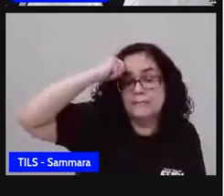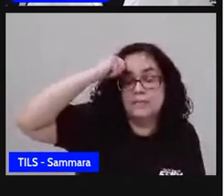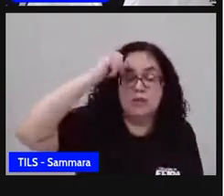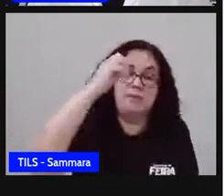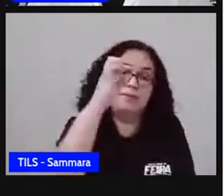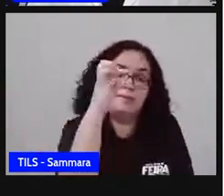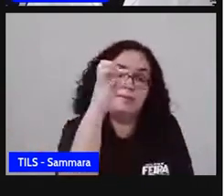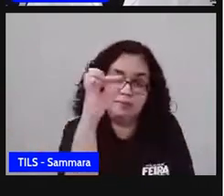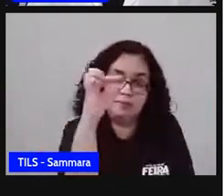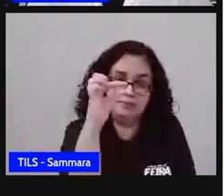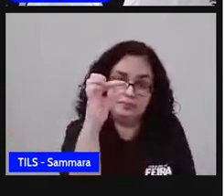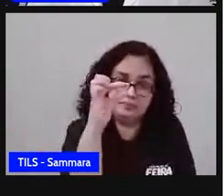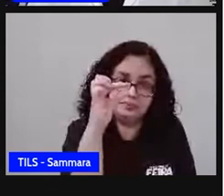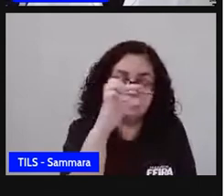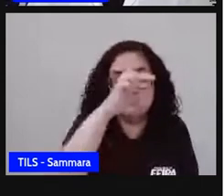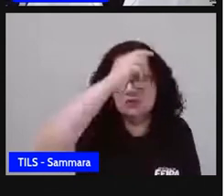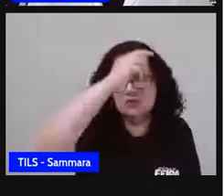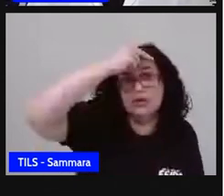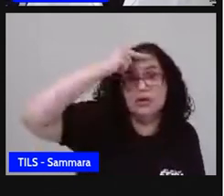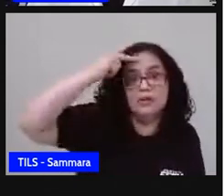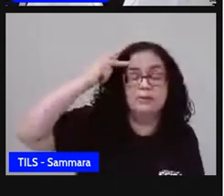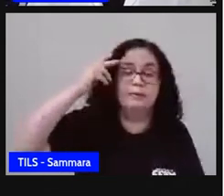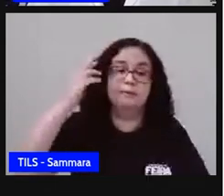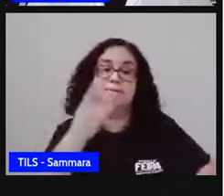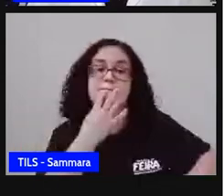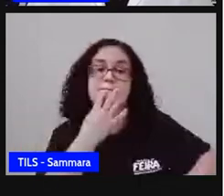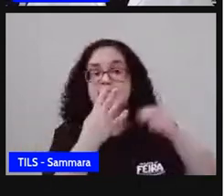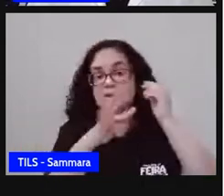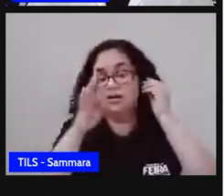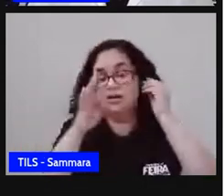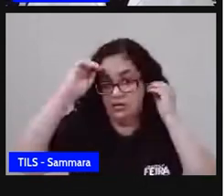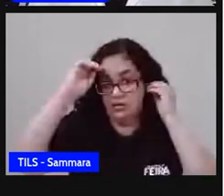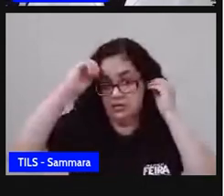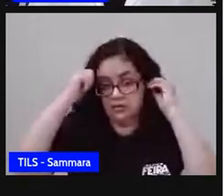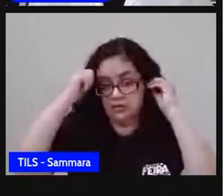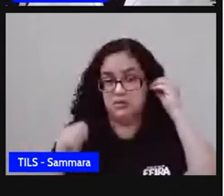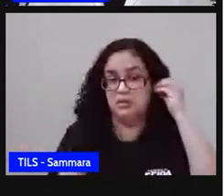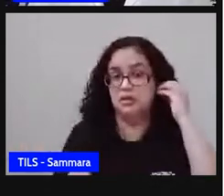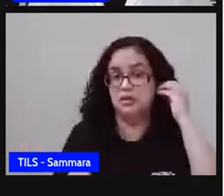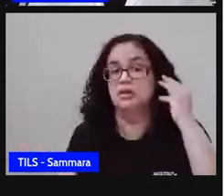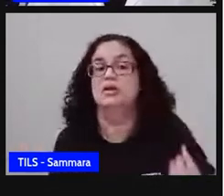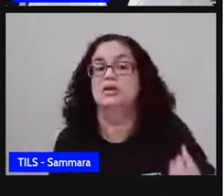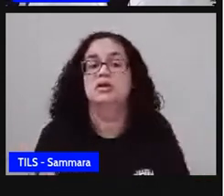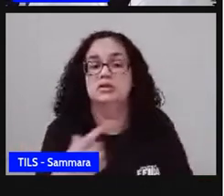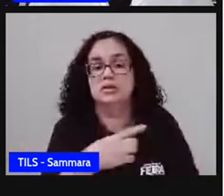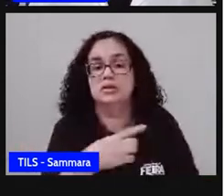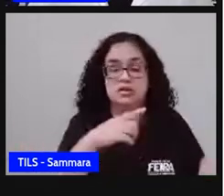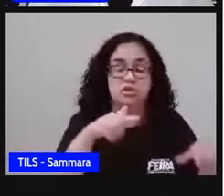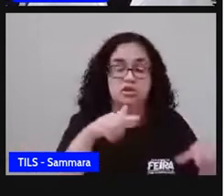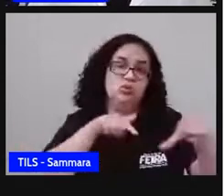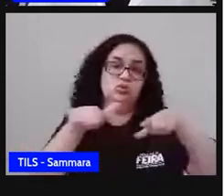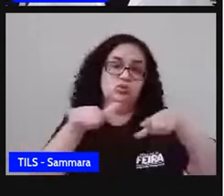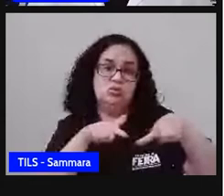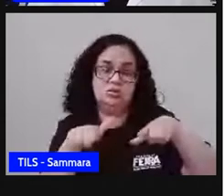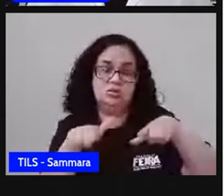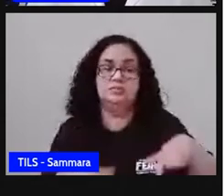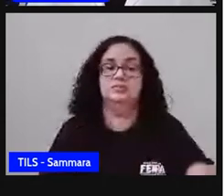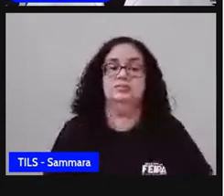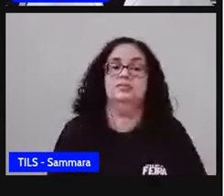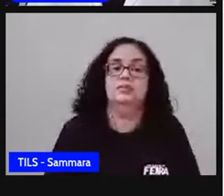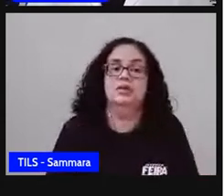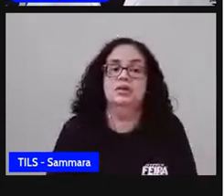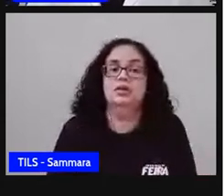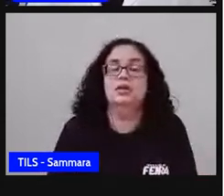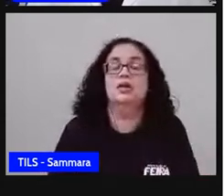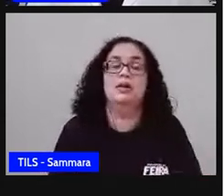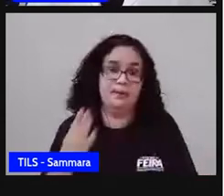pedaço que é de pessoas de pele negra. Pessoas que ocupam cargo de supervisão. Né? Então,